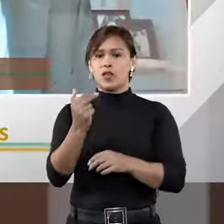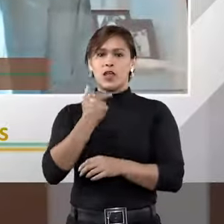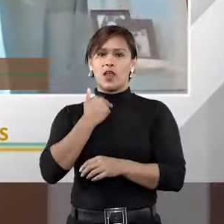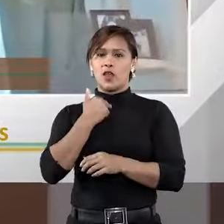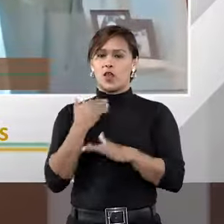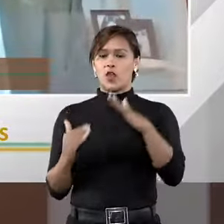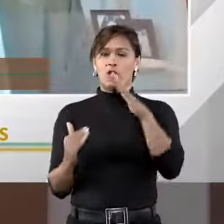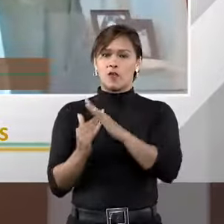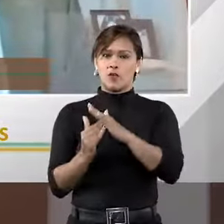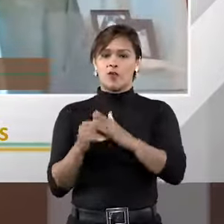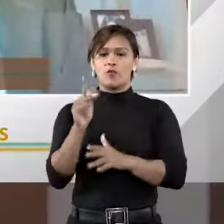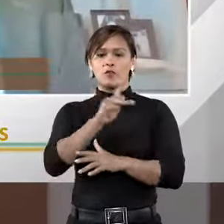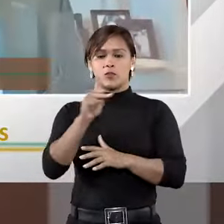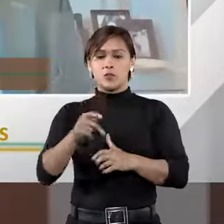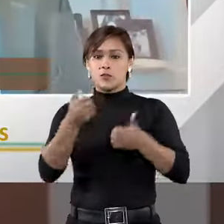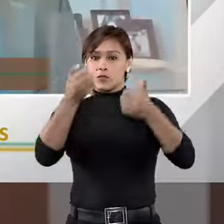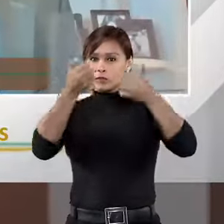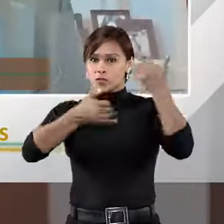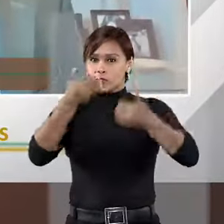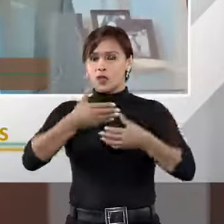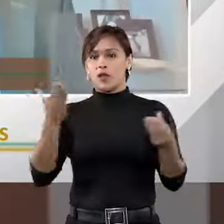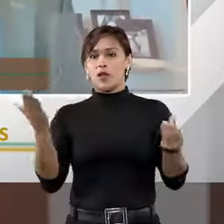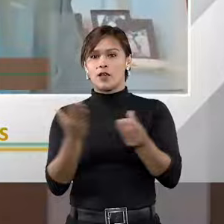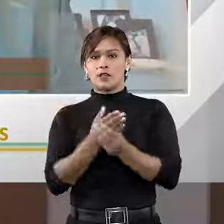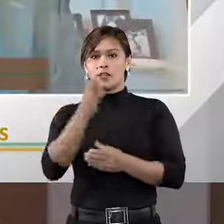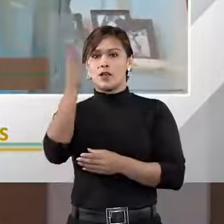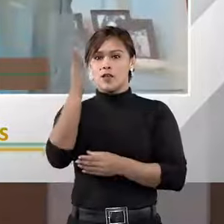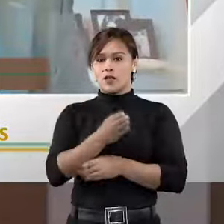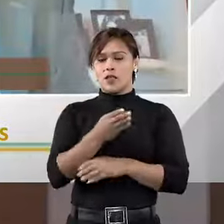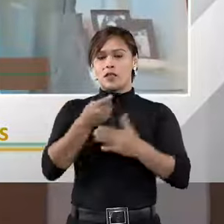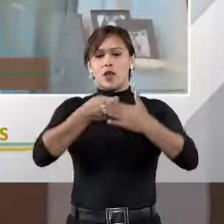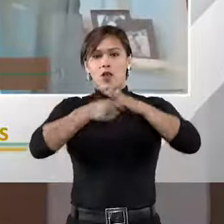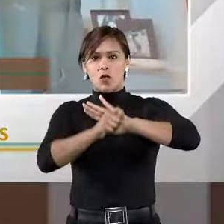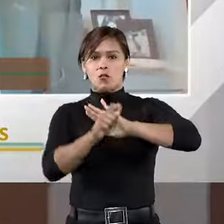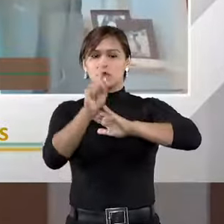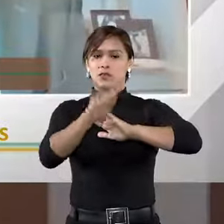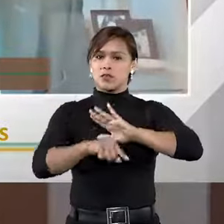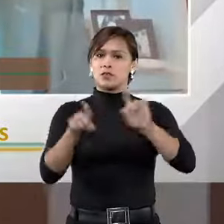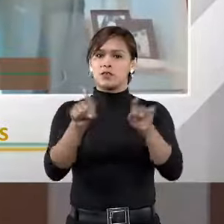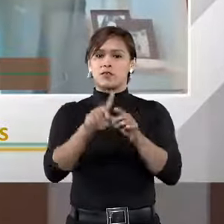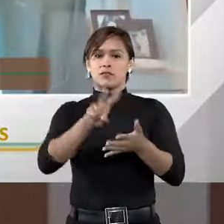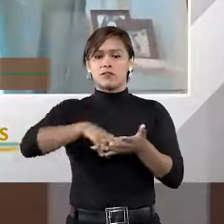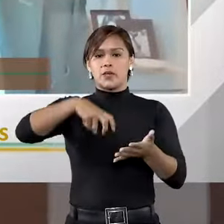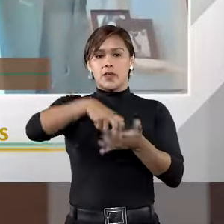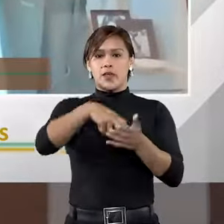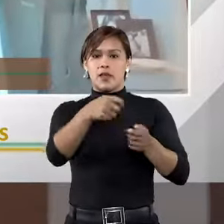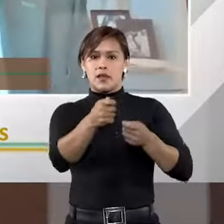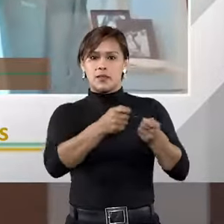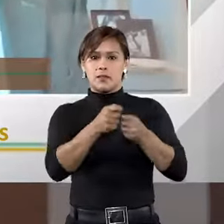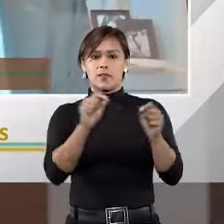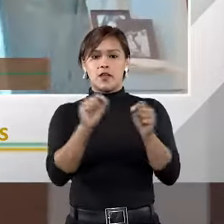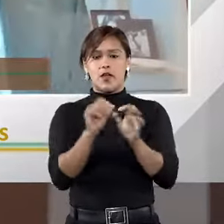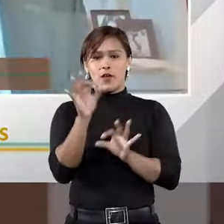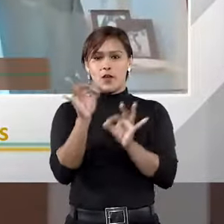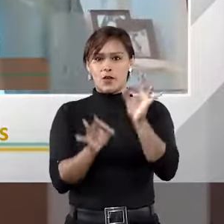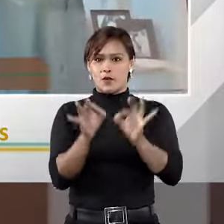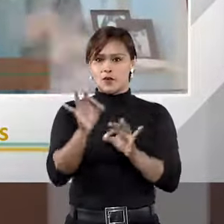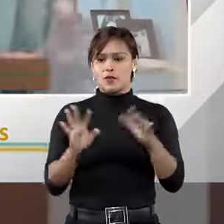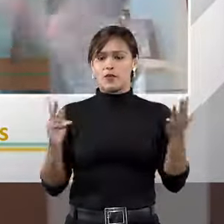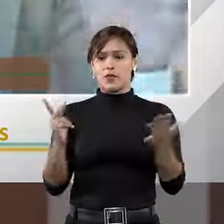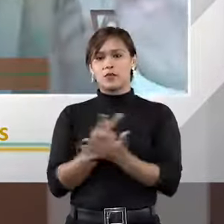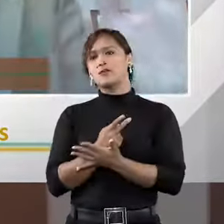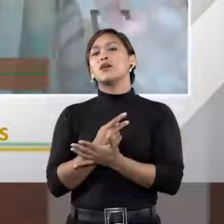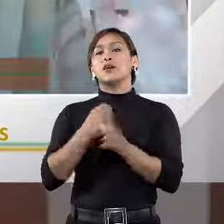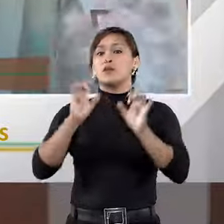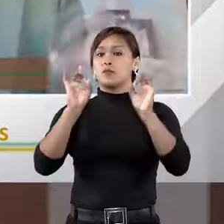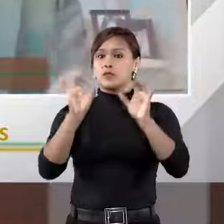intervir. O professor Fred acabou de falar da ação anulatória ou da impugnação ao cumprimento da sentença arbitral feitas no judiciário, mas